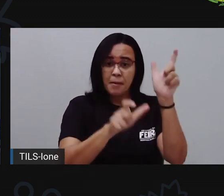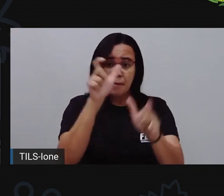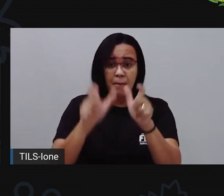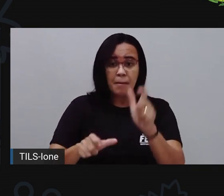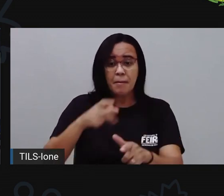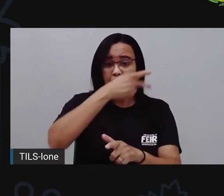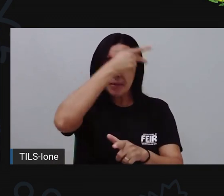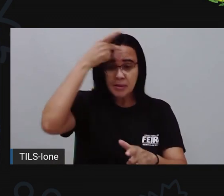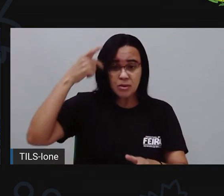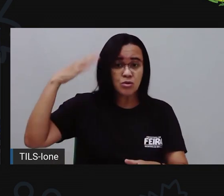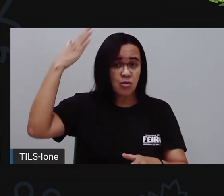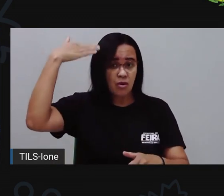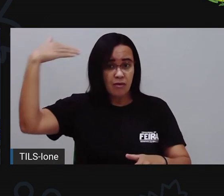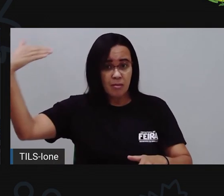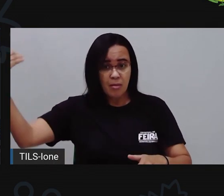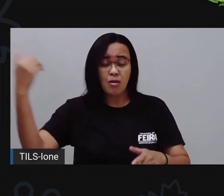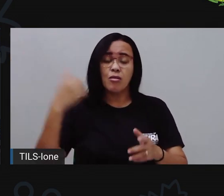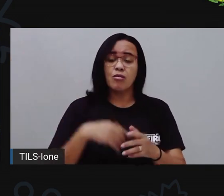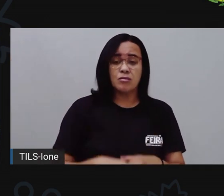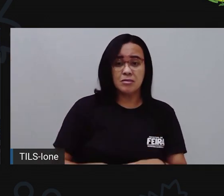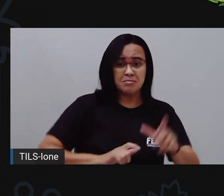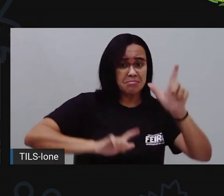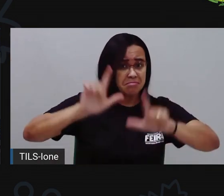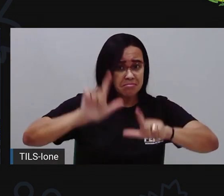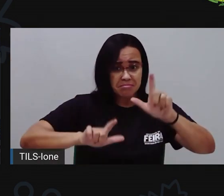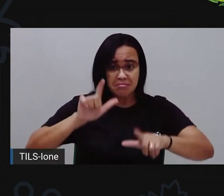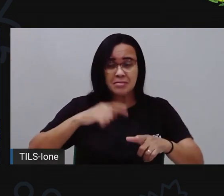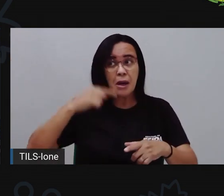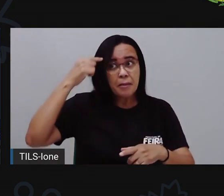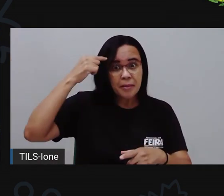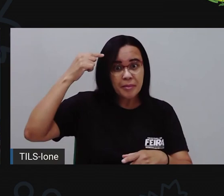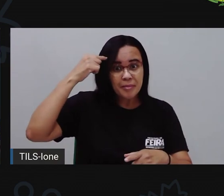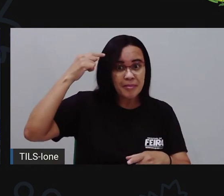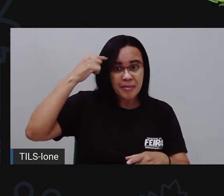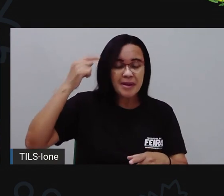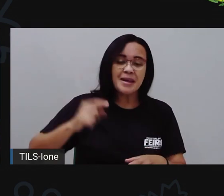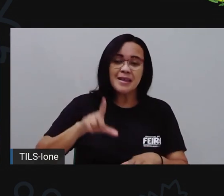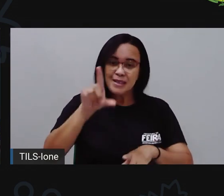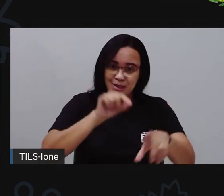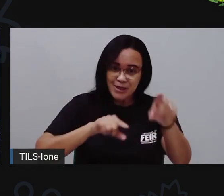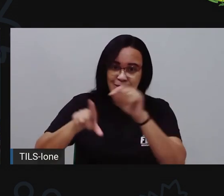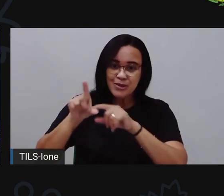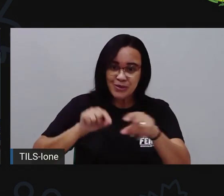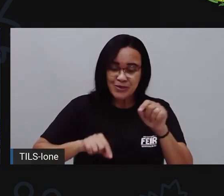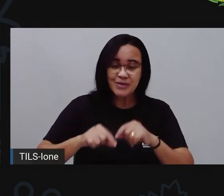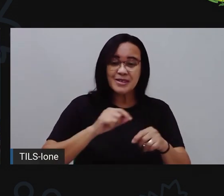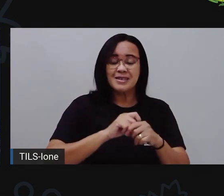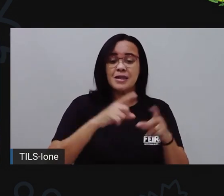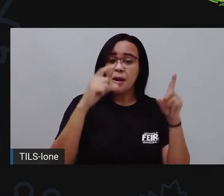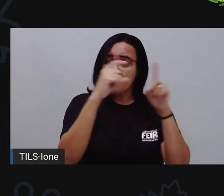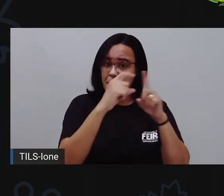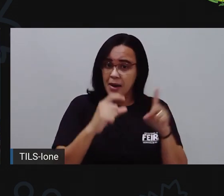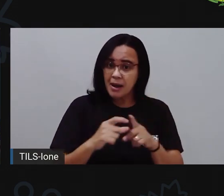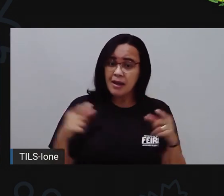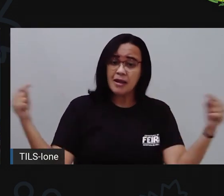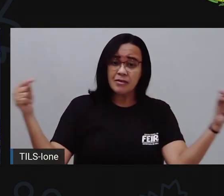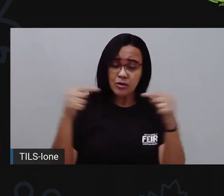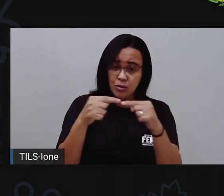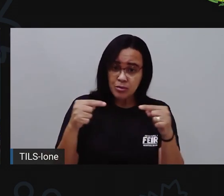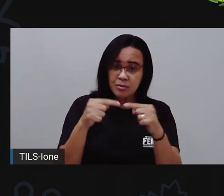desenhos animados, escolham aí um tema e vão pensando em palavras, ó, que rimem, né, que façam aí